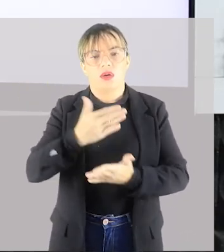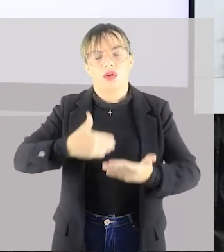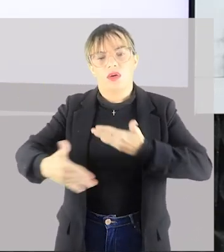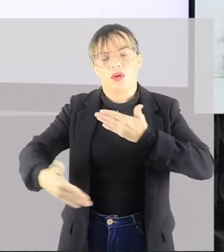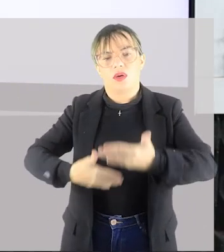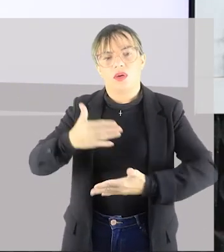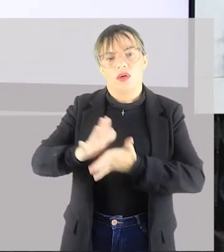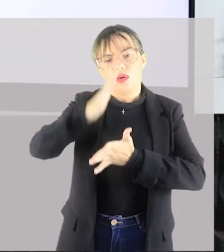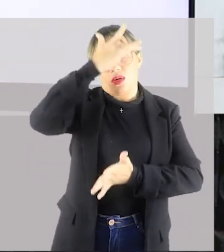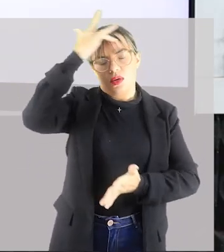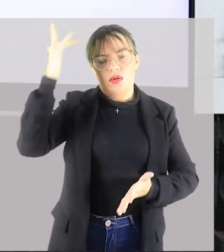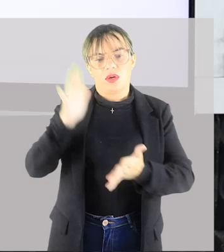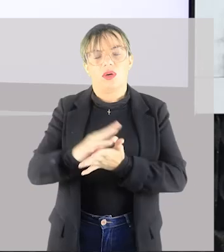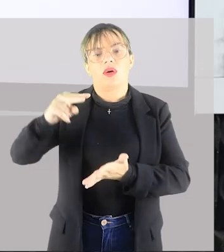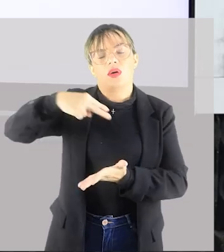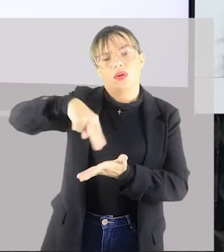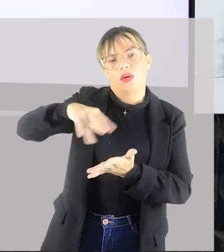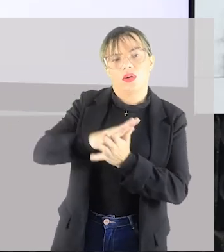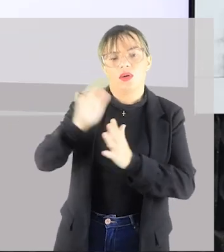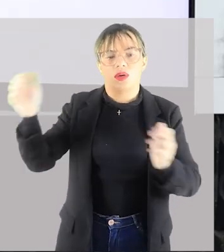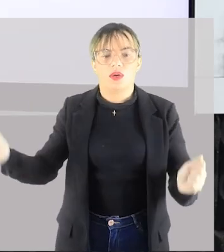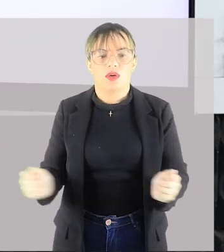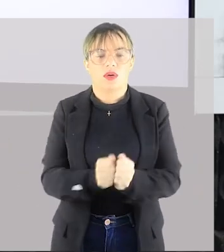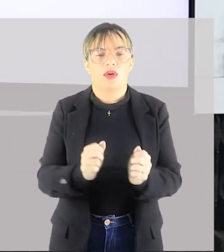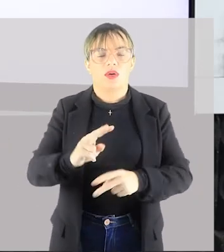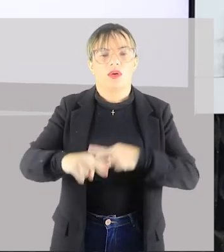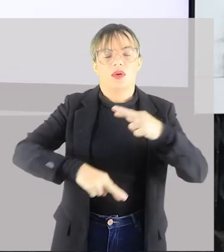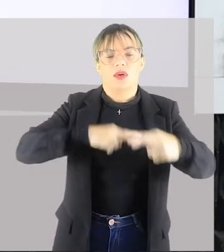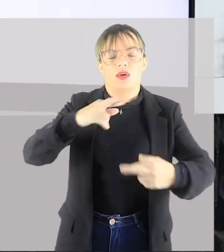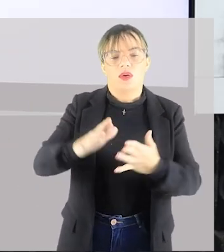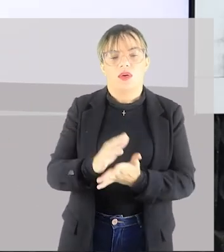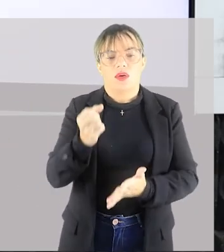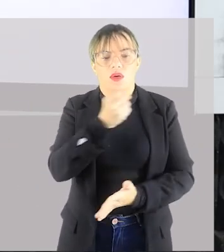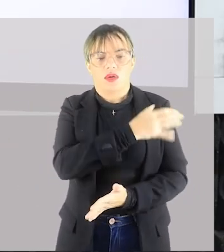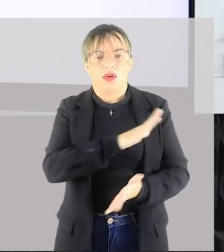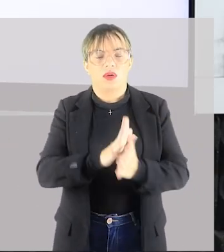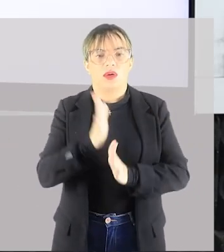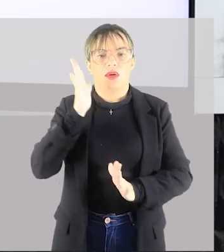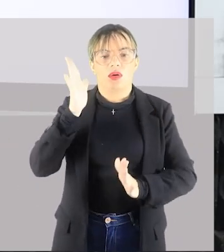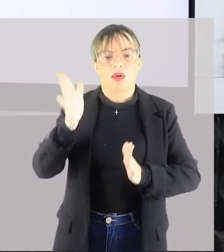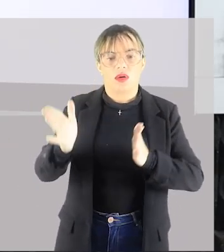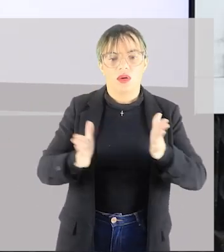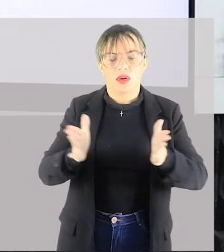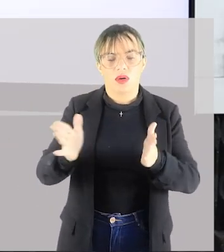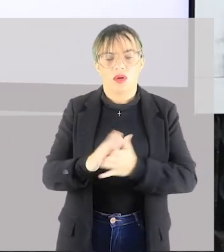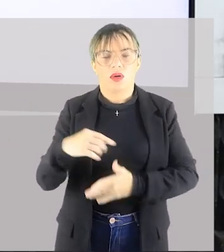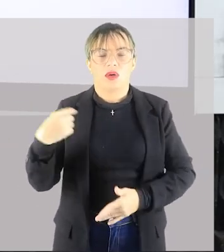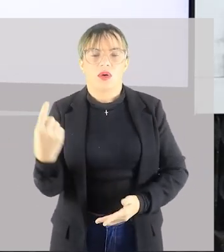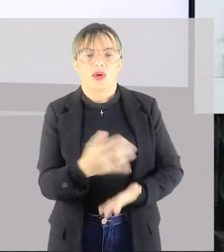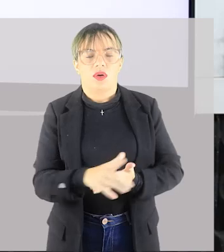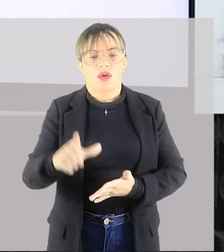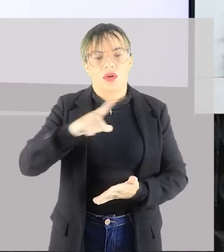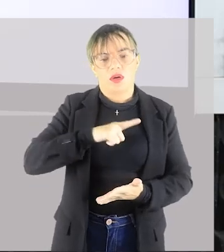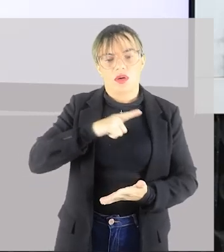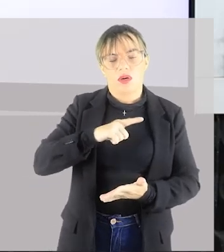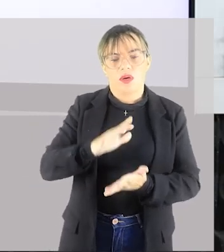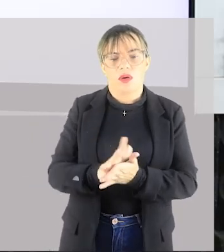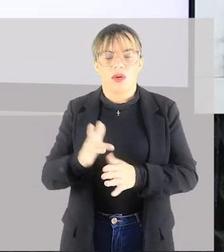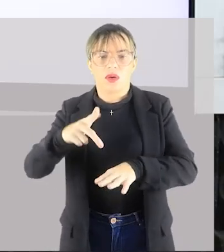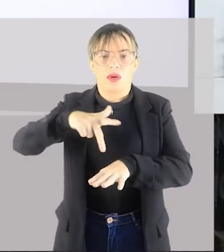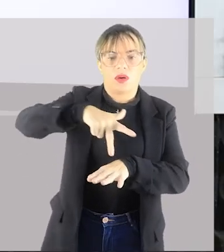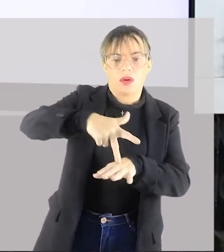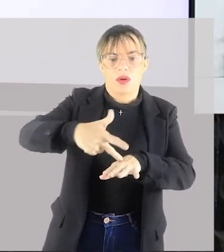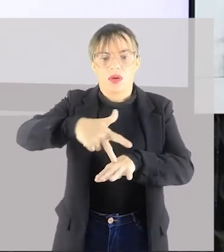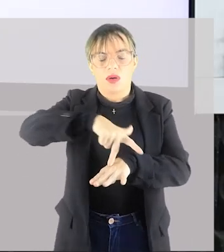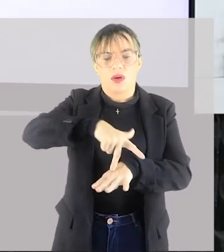com esse pacote no Renascimento. Nesse mesmo período nós temos o surgimento do balé e